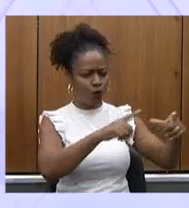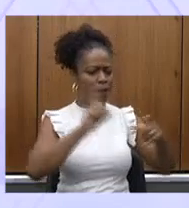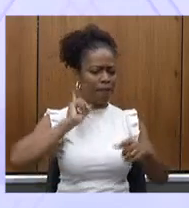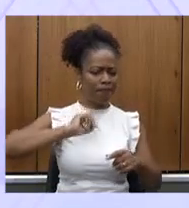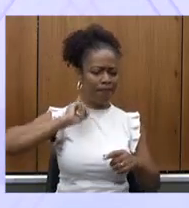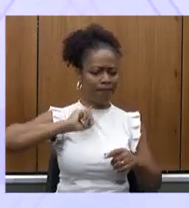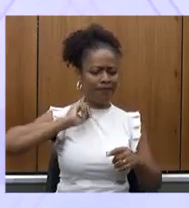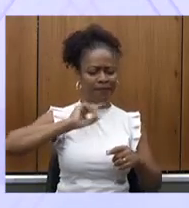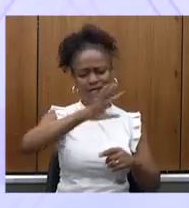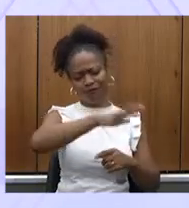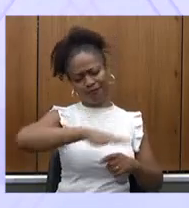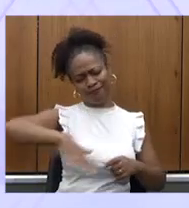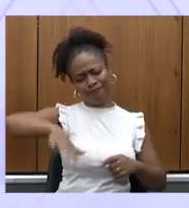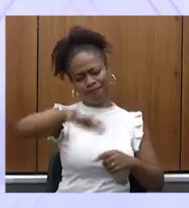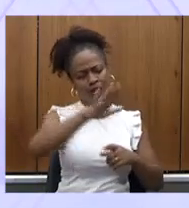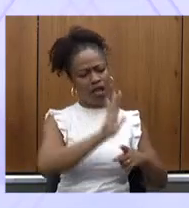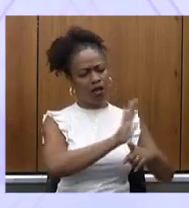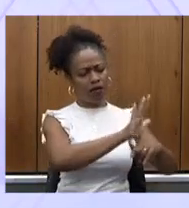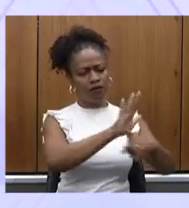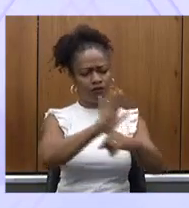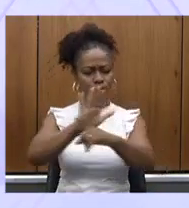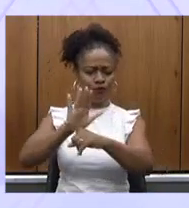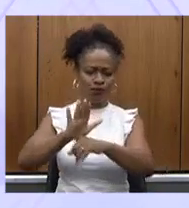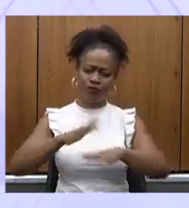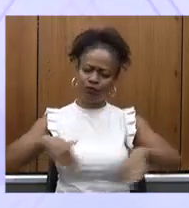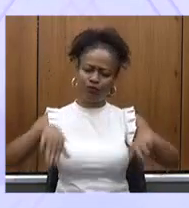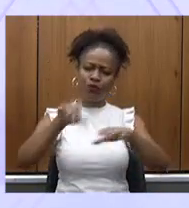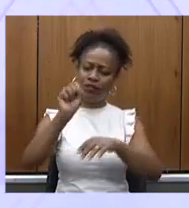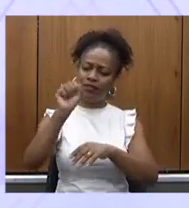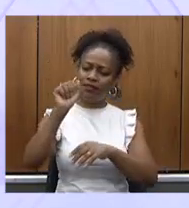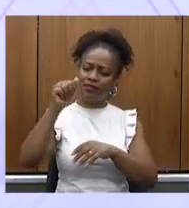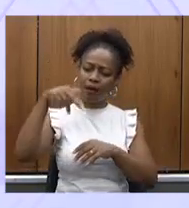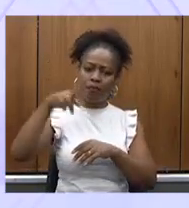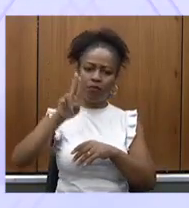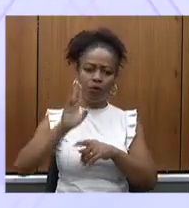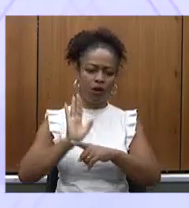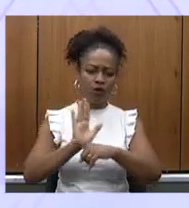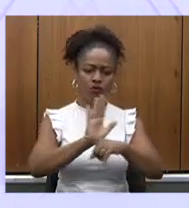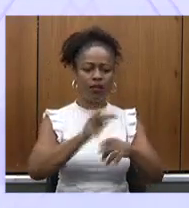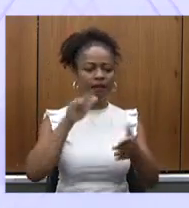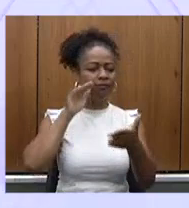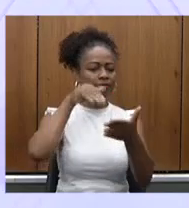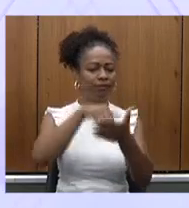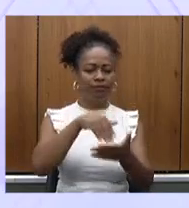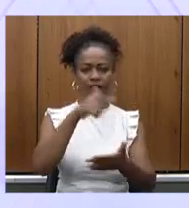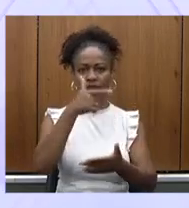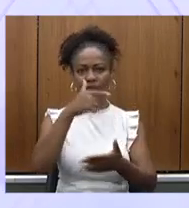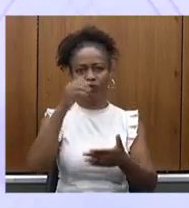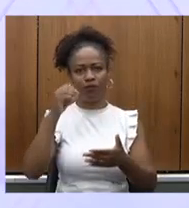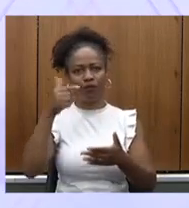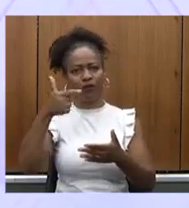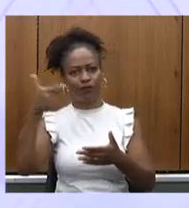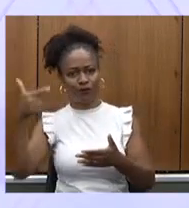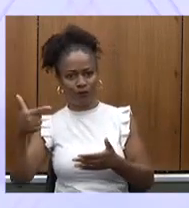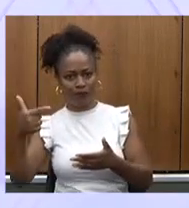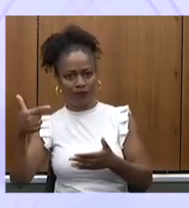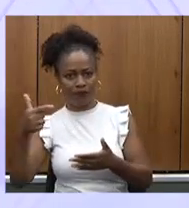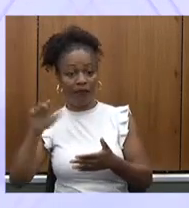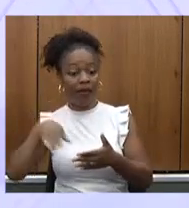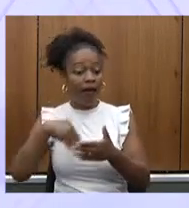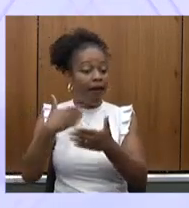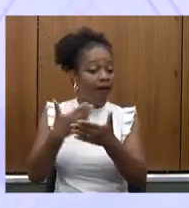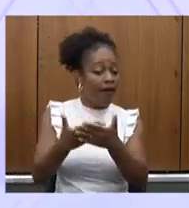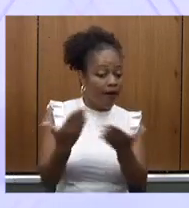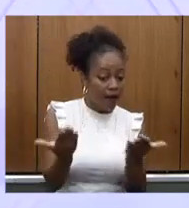% do SAMU até 2022. Até o momento, a gente conseguiu regionalizar